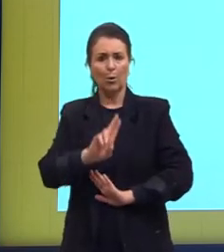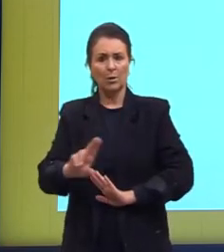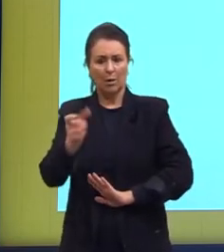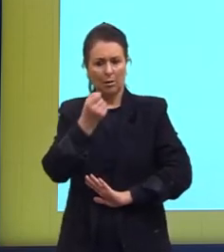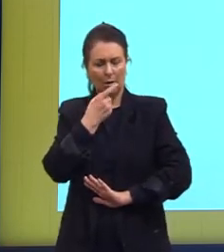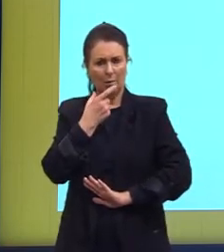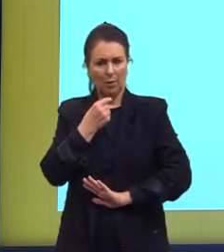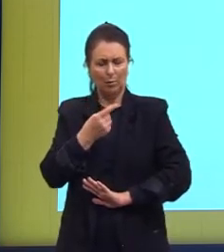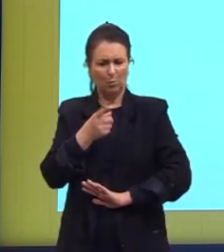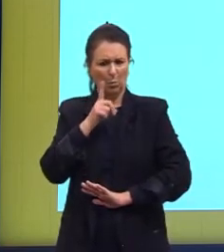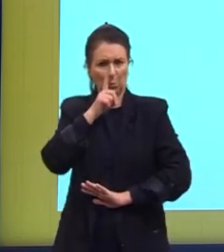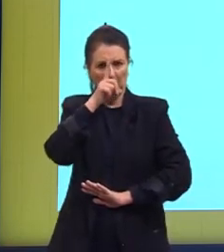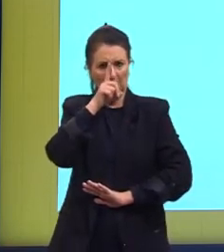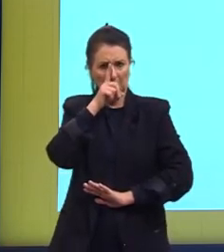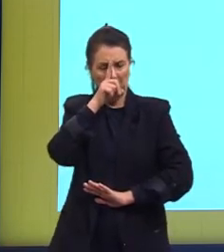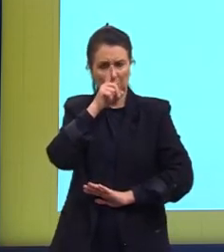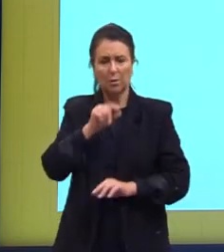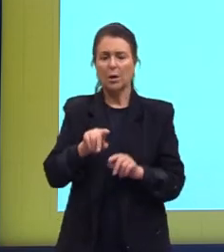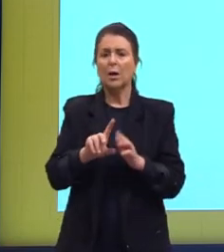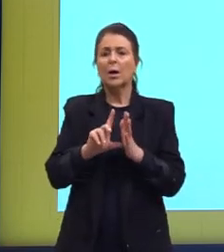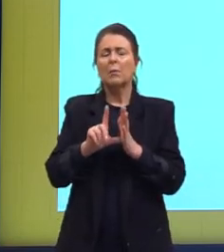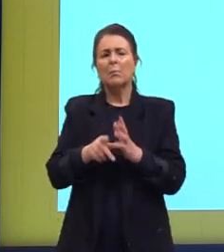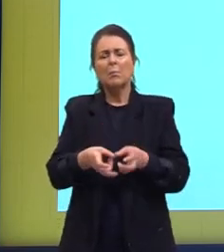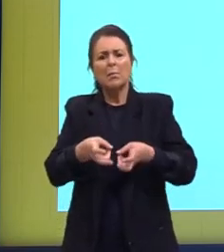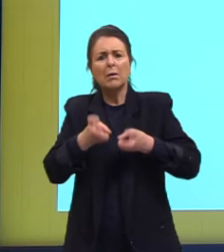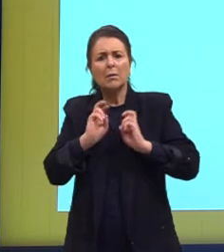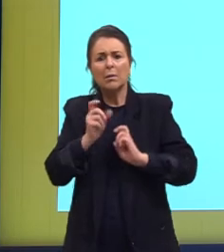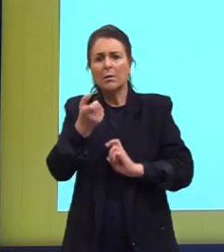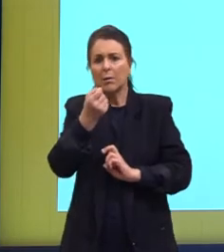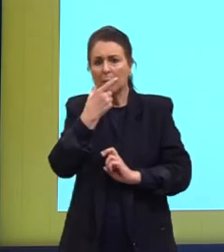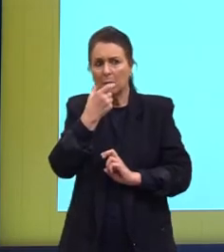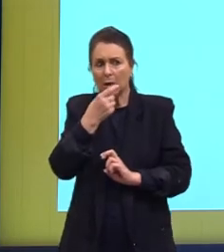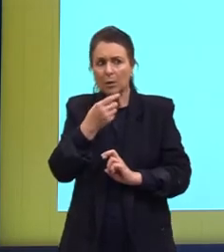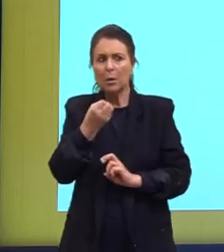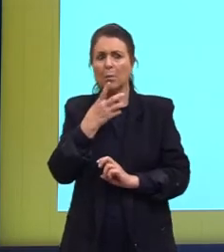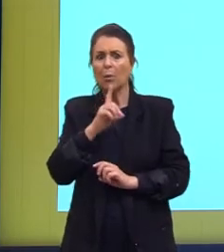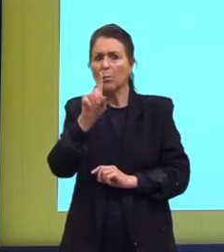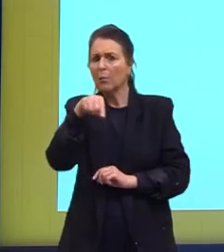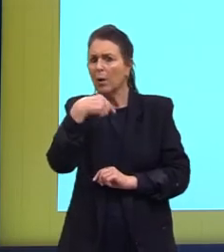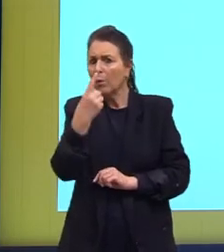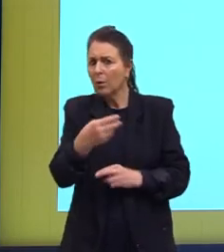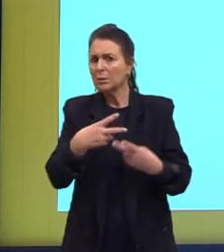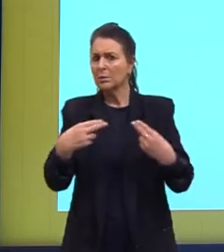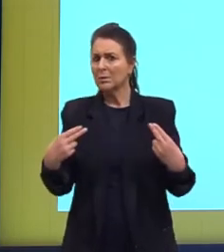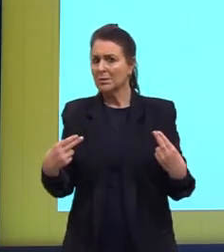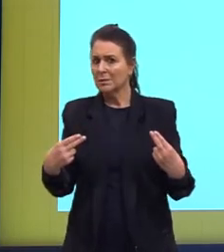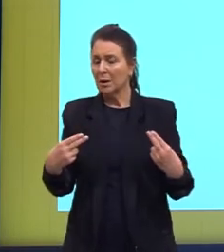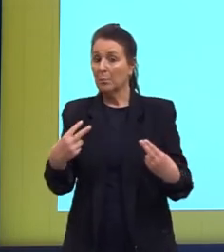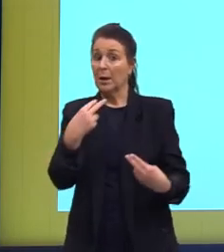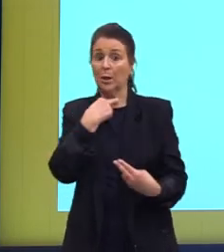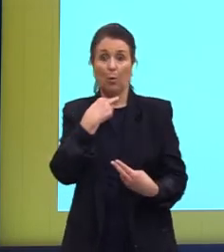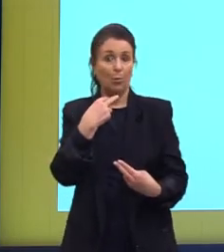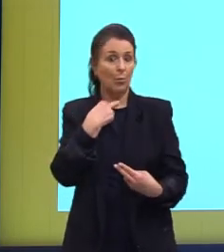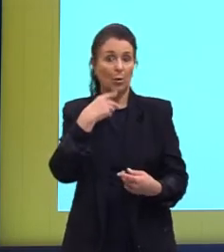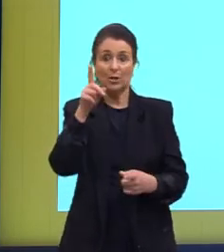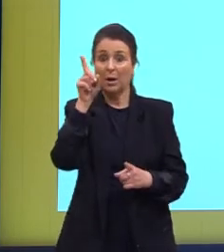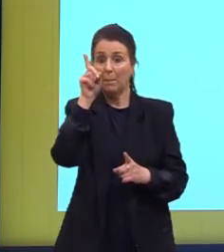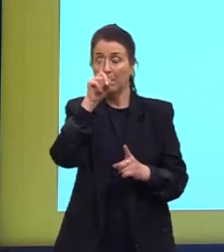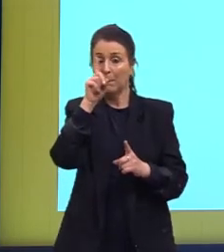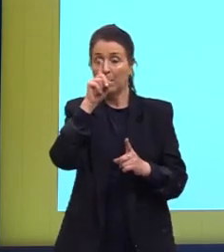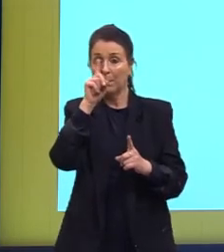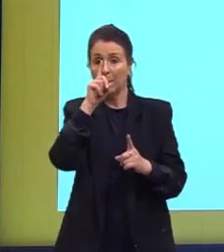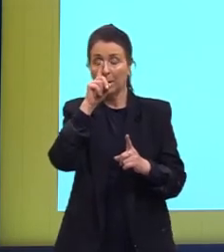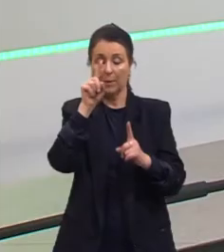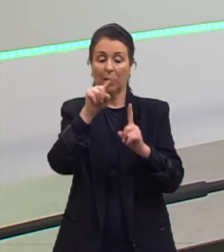perceberam em 50 e 60, mas aí viram que esse medicamento ele é bom sim para outros problemas, só não podia ser ministrado para quem estava ali,